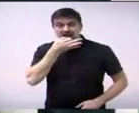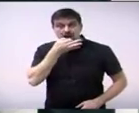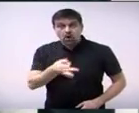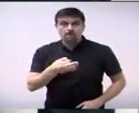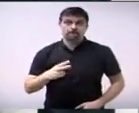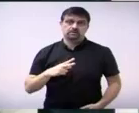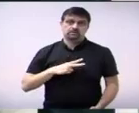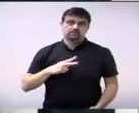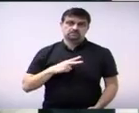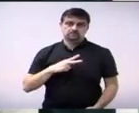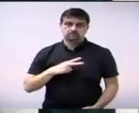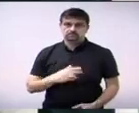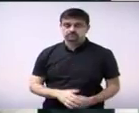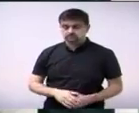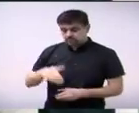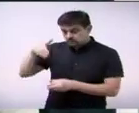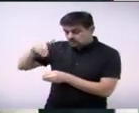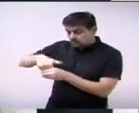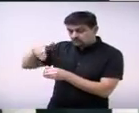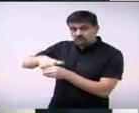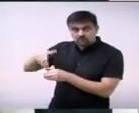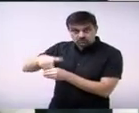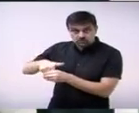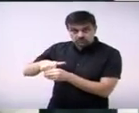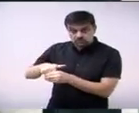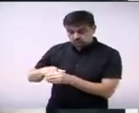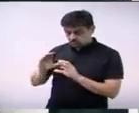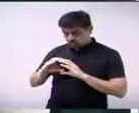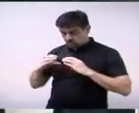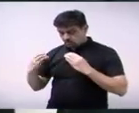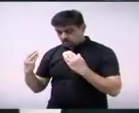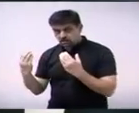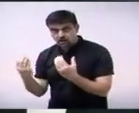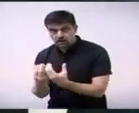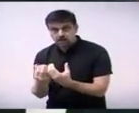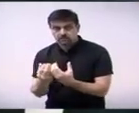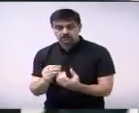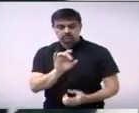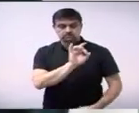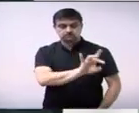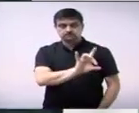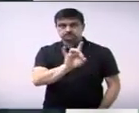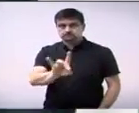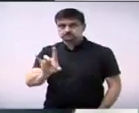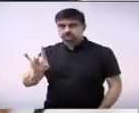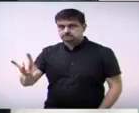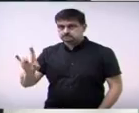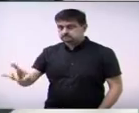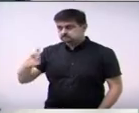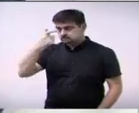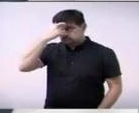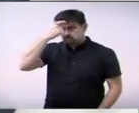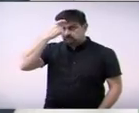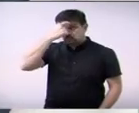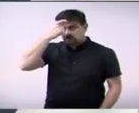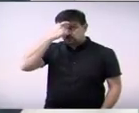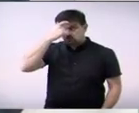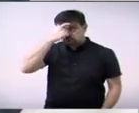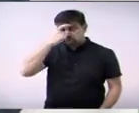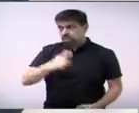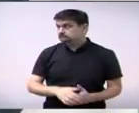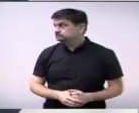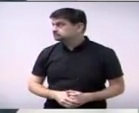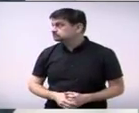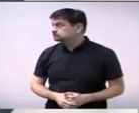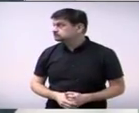e os votos aqui eu sempre falei e o aprendi também com o